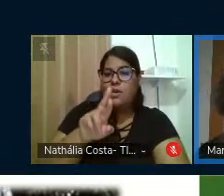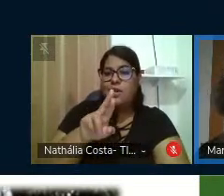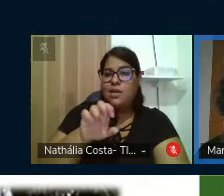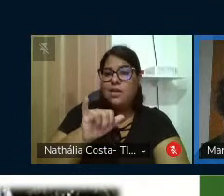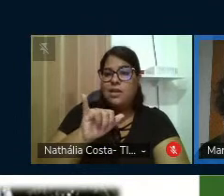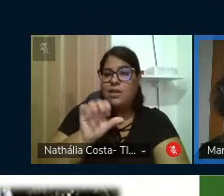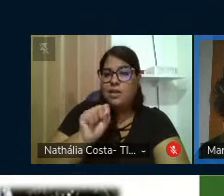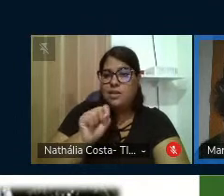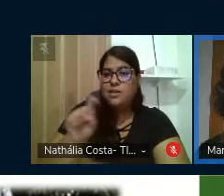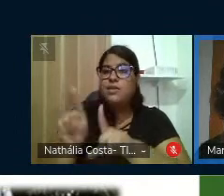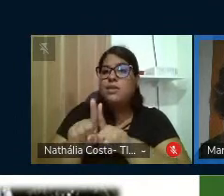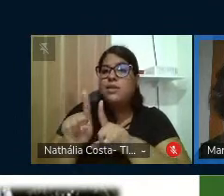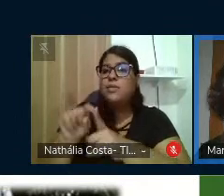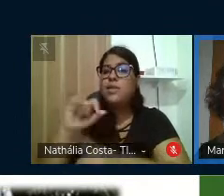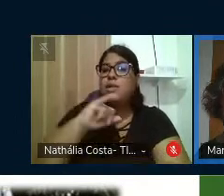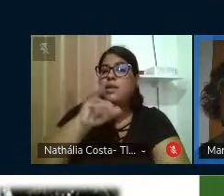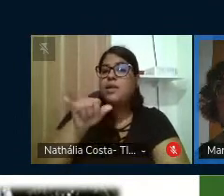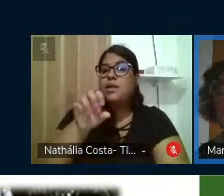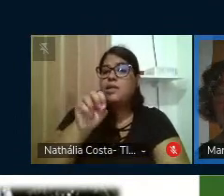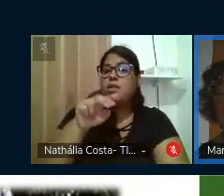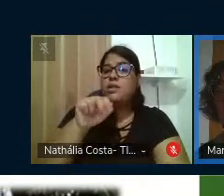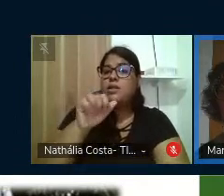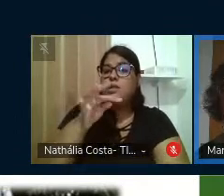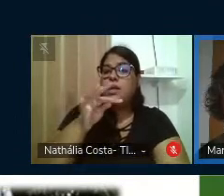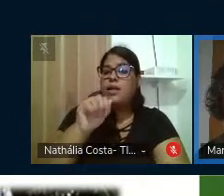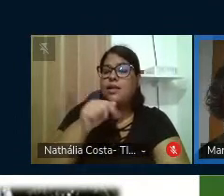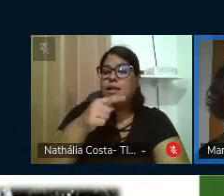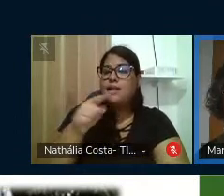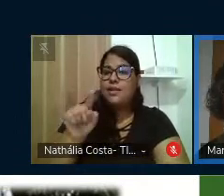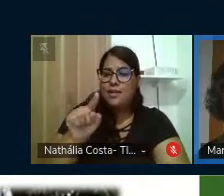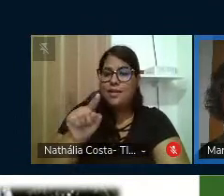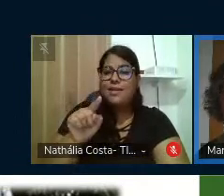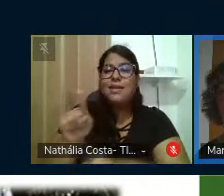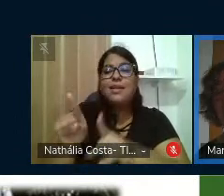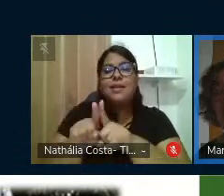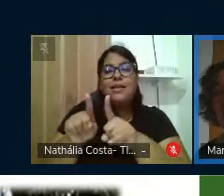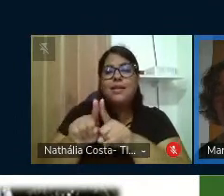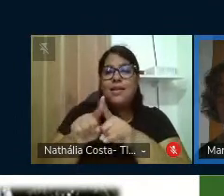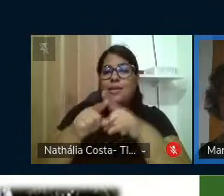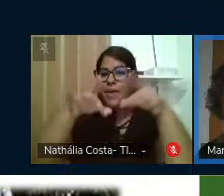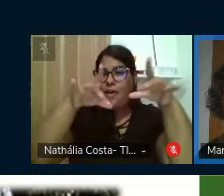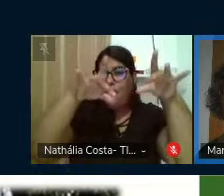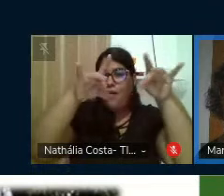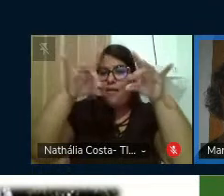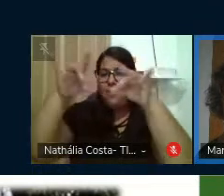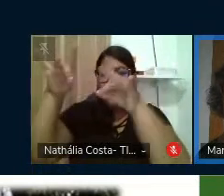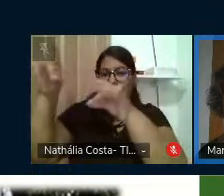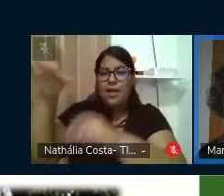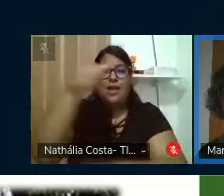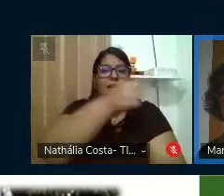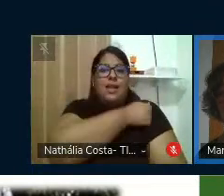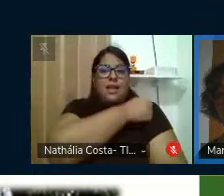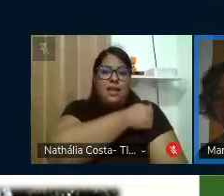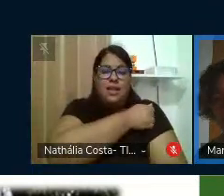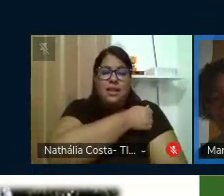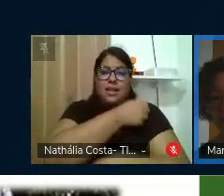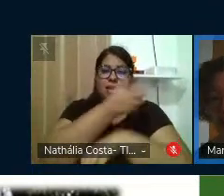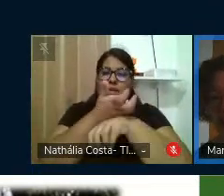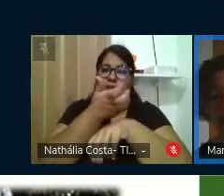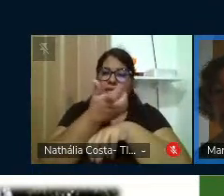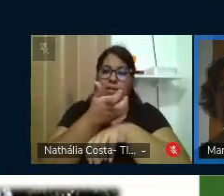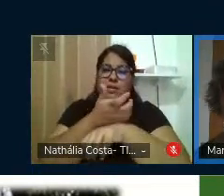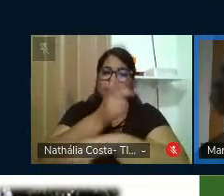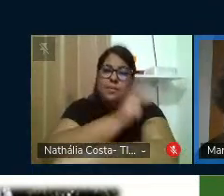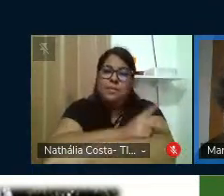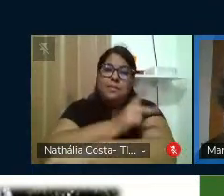Jonathan Oliveira, os seus cordéis por meio dos estudantes da disciplina Pedagogia Paulo